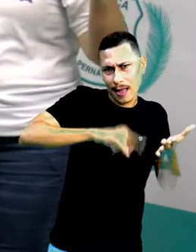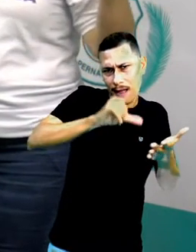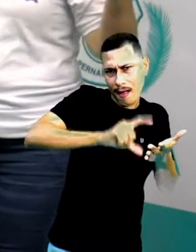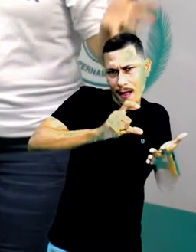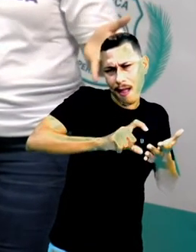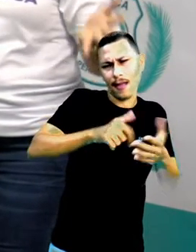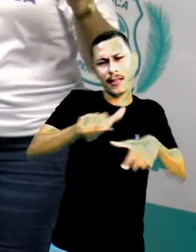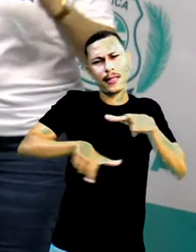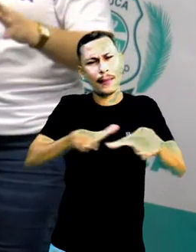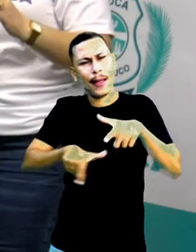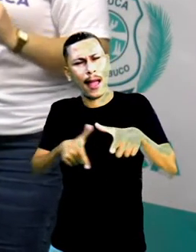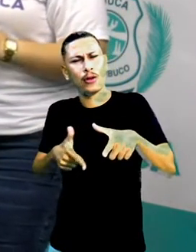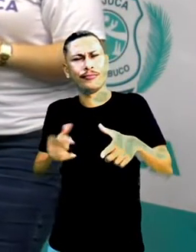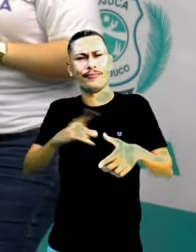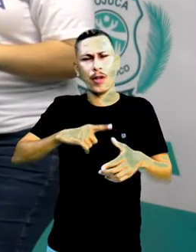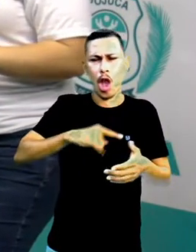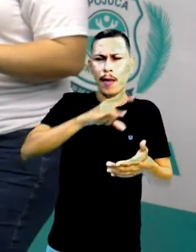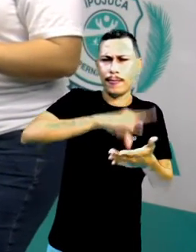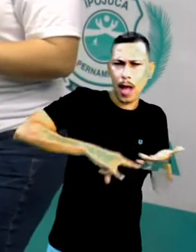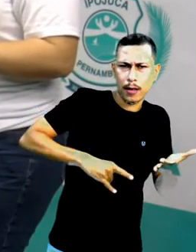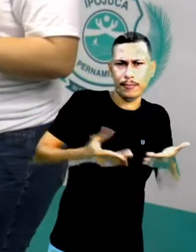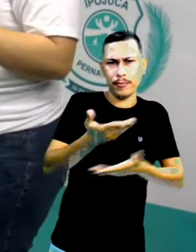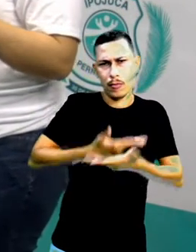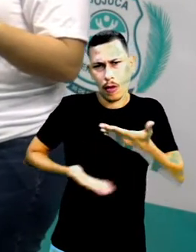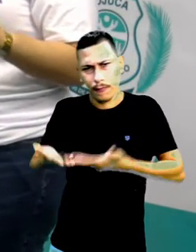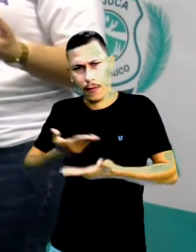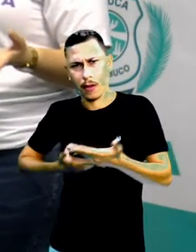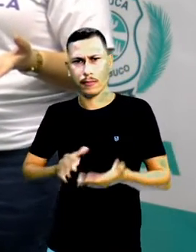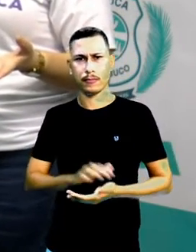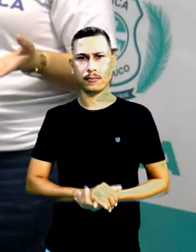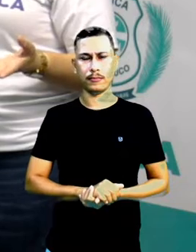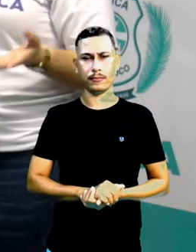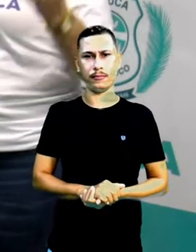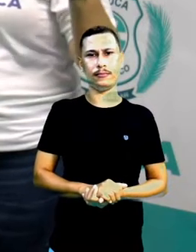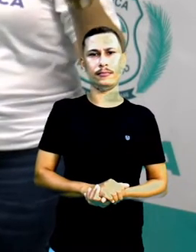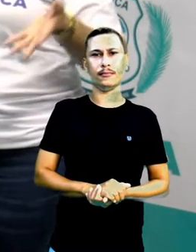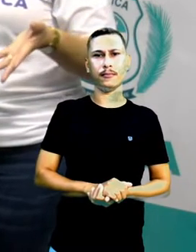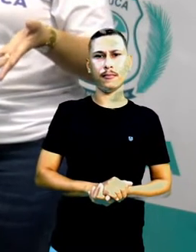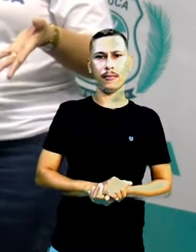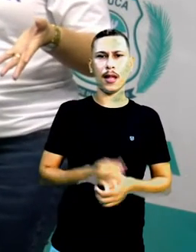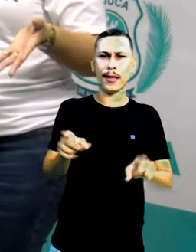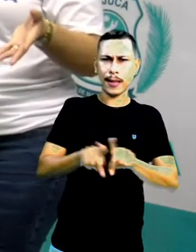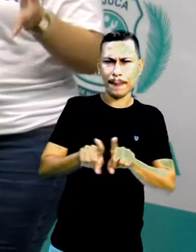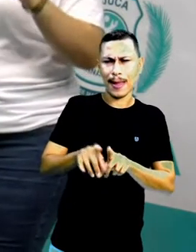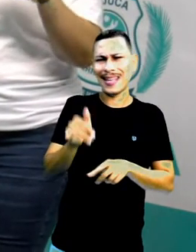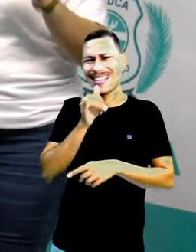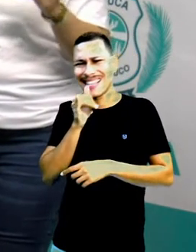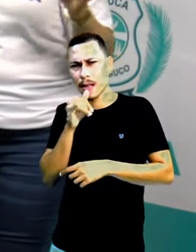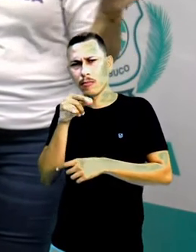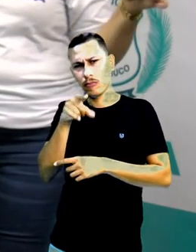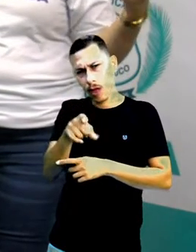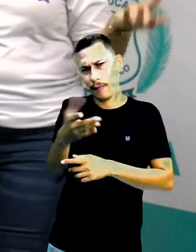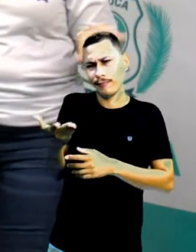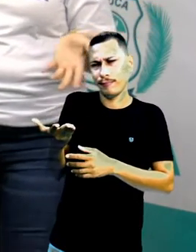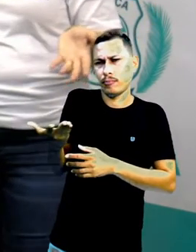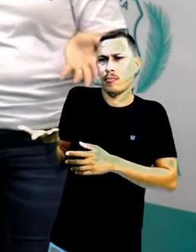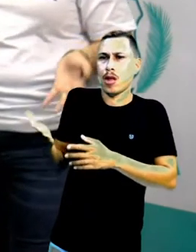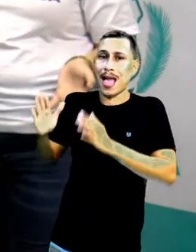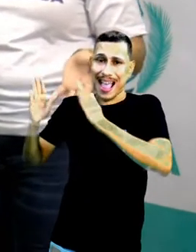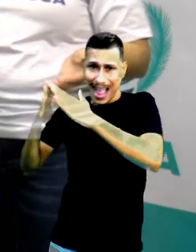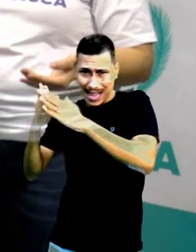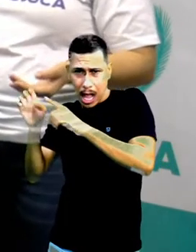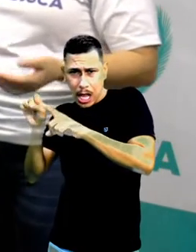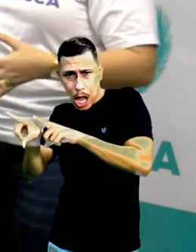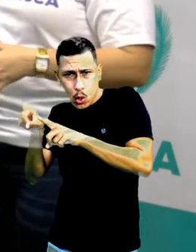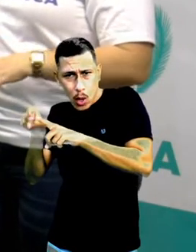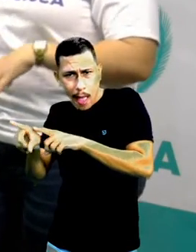acordo feito entre as partes contratantes. E a locação? Se você mora de aluguel, existe um contrato de aluguel da